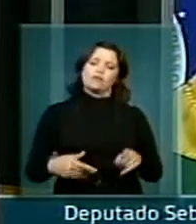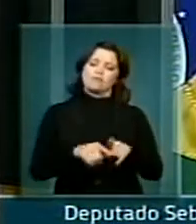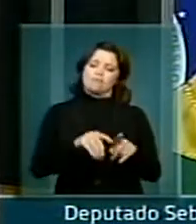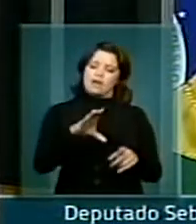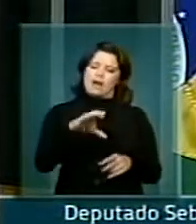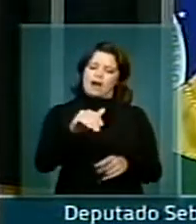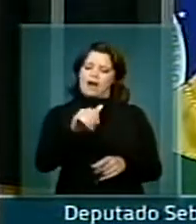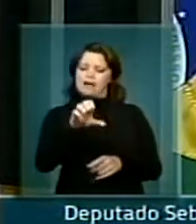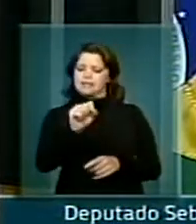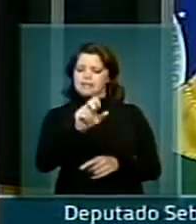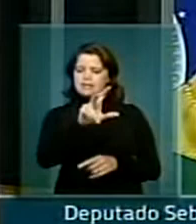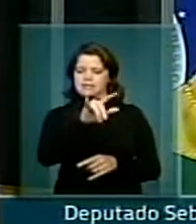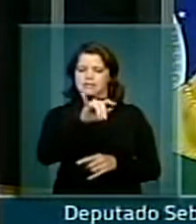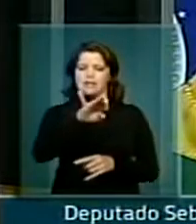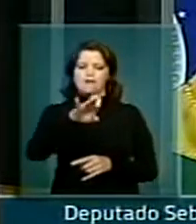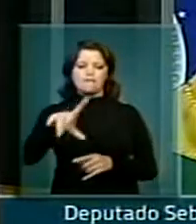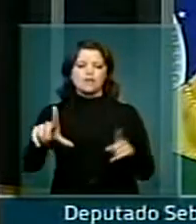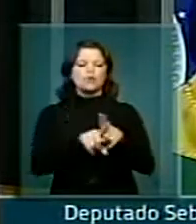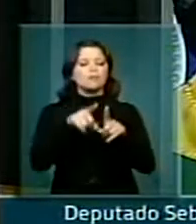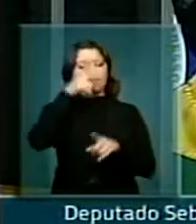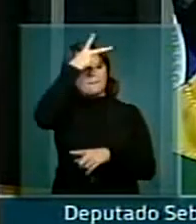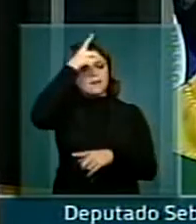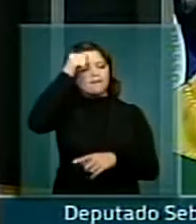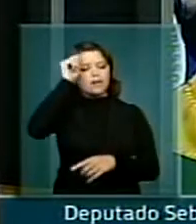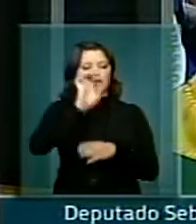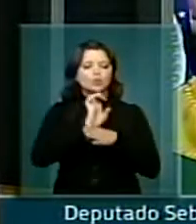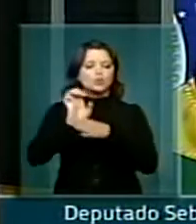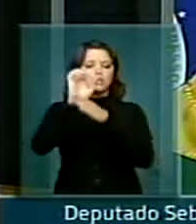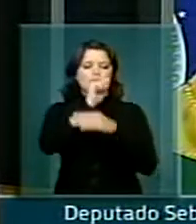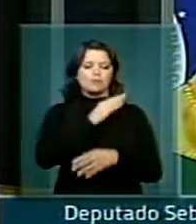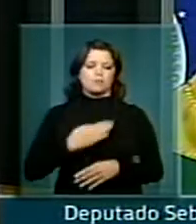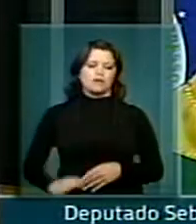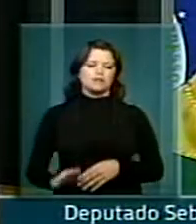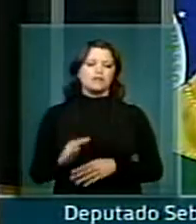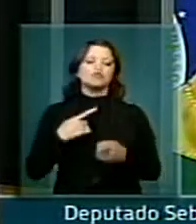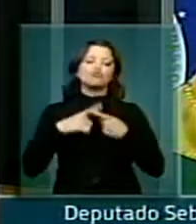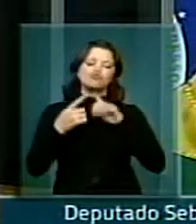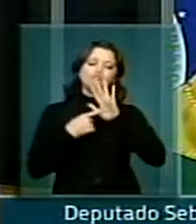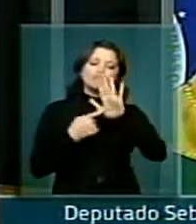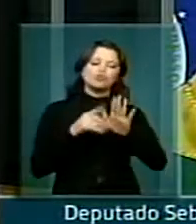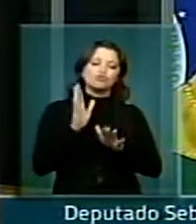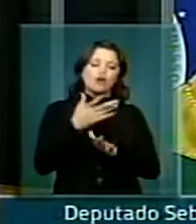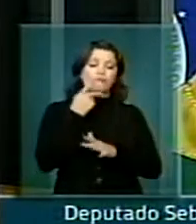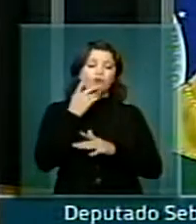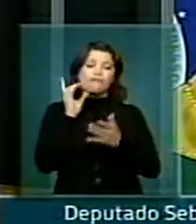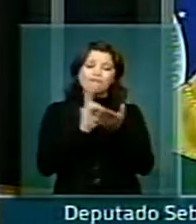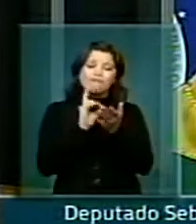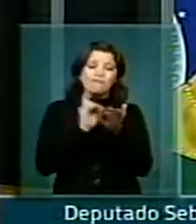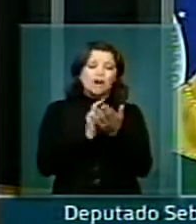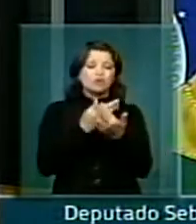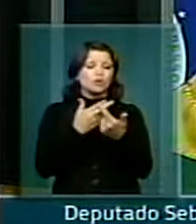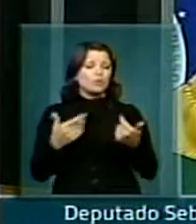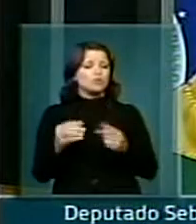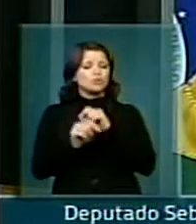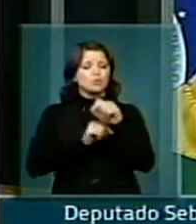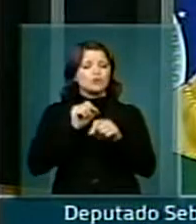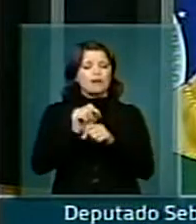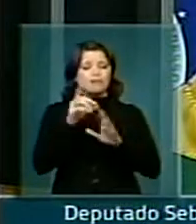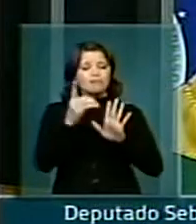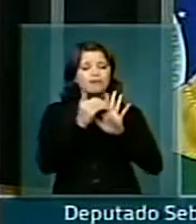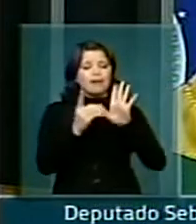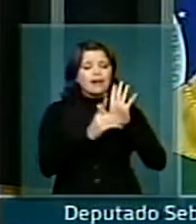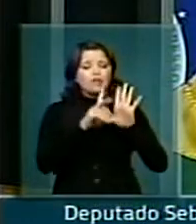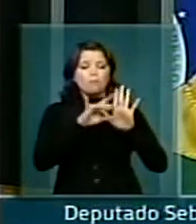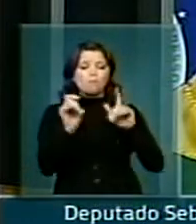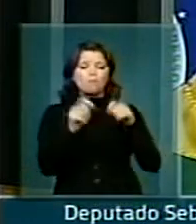com o Congresso Nacional, com as prefeituras e com os estados brasileiros. Já mostrei, a questão é didática. Esse decreto pode